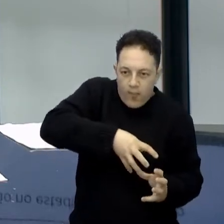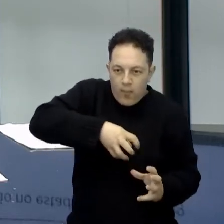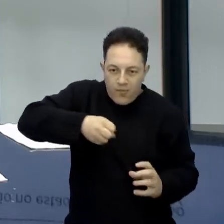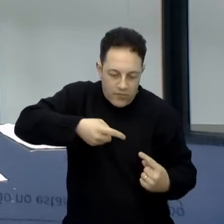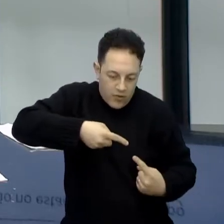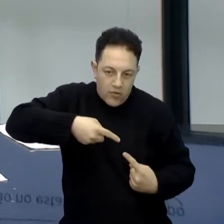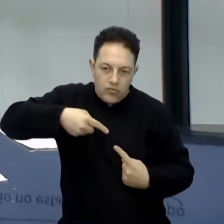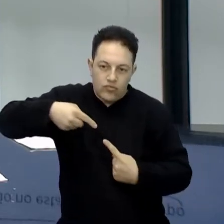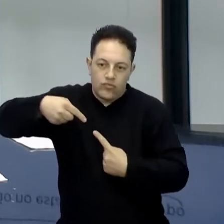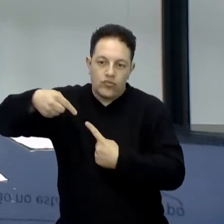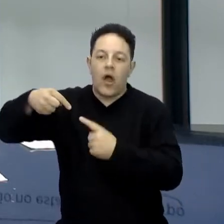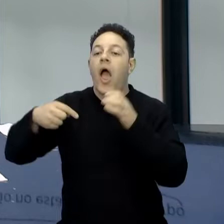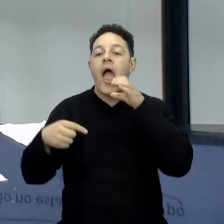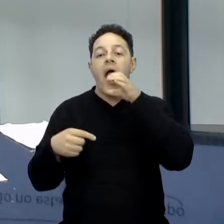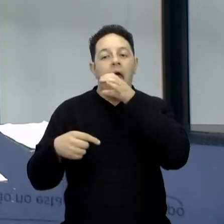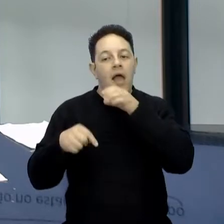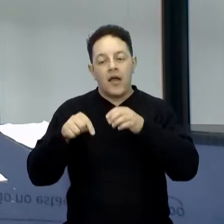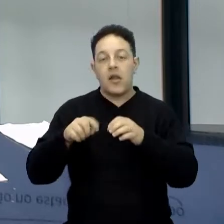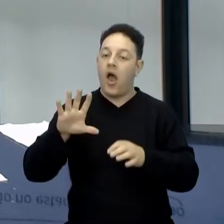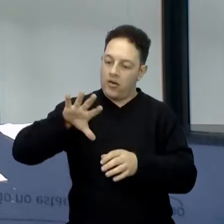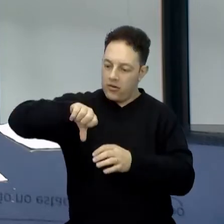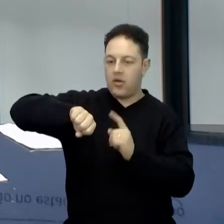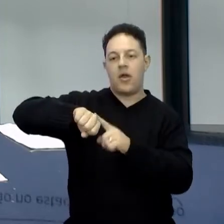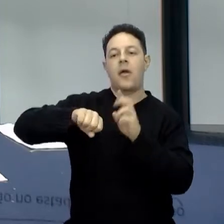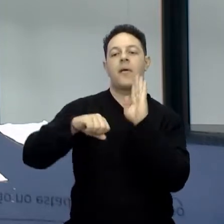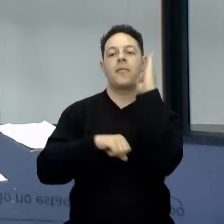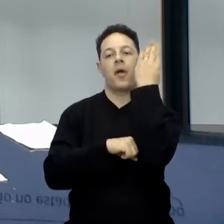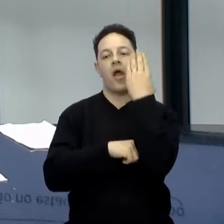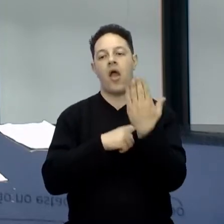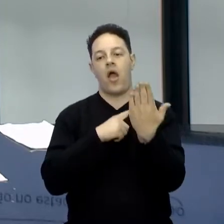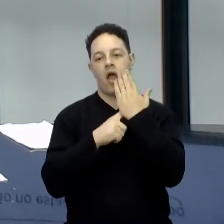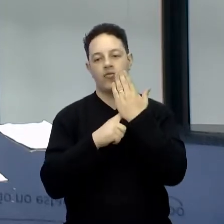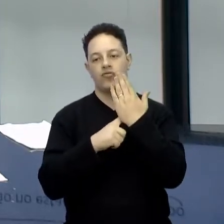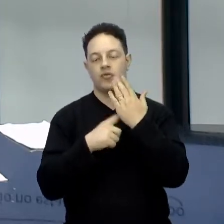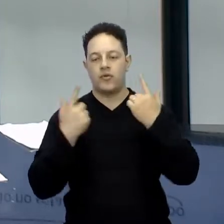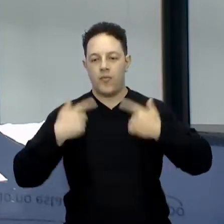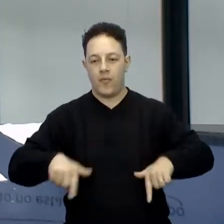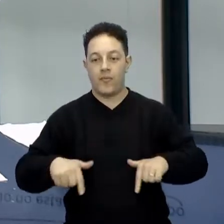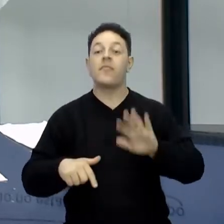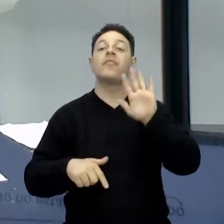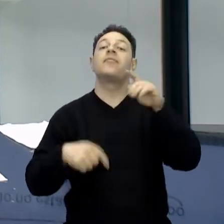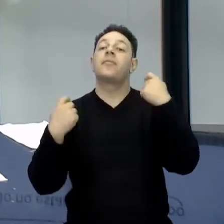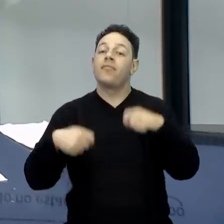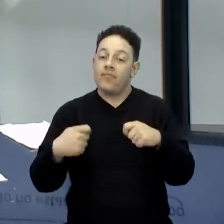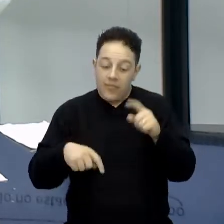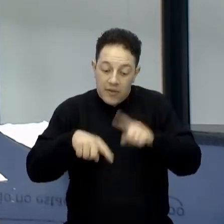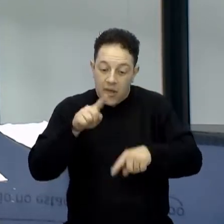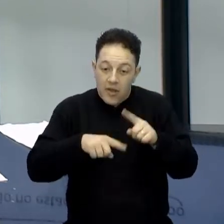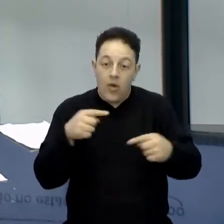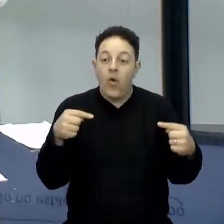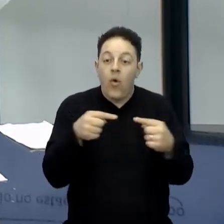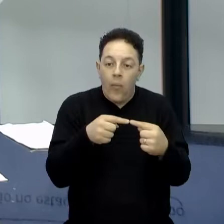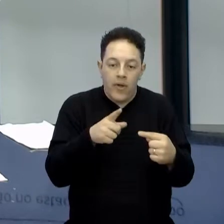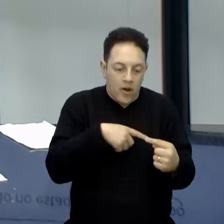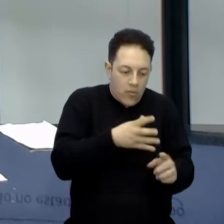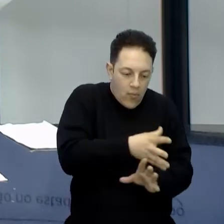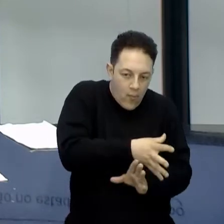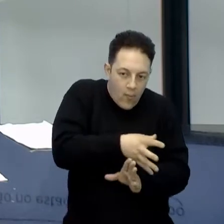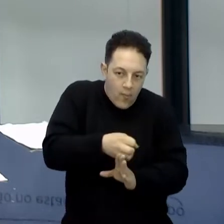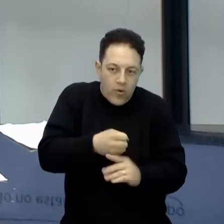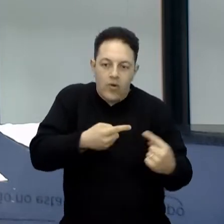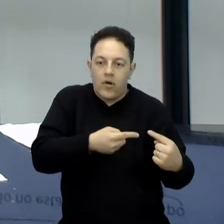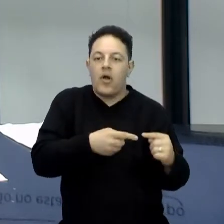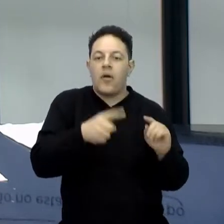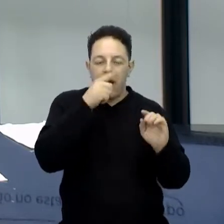vai conduzindo o calor partícula por partícula. Mas pra isso acontecer, tem que ter materiais condutores, né? Onde os